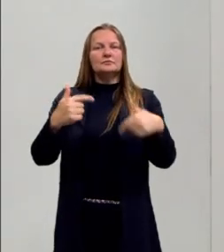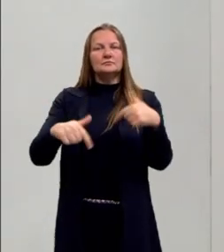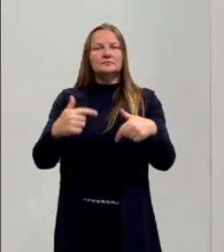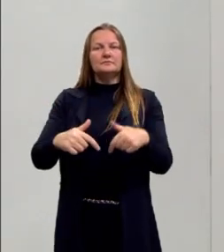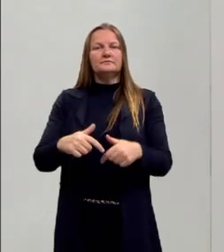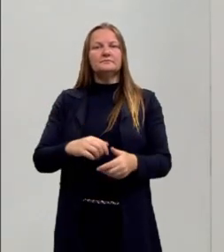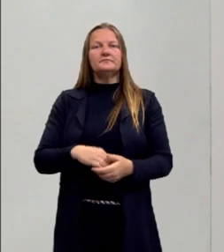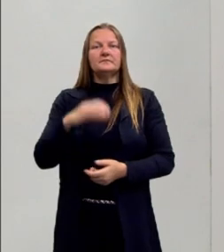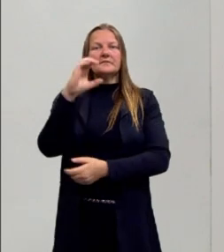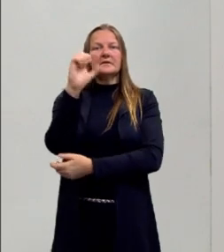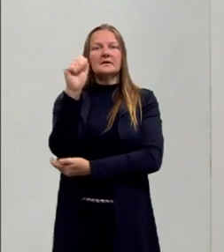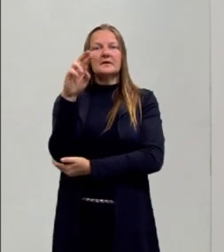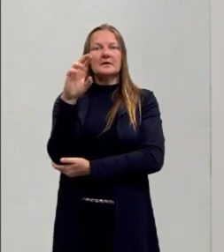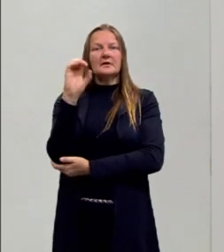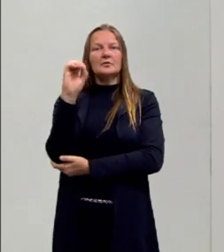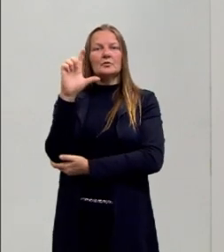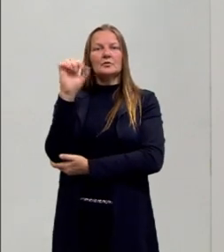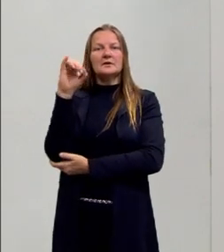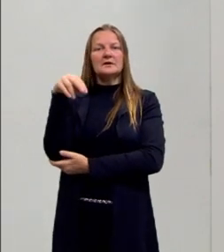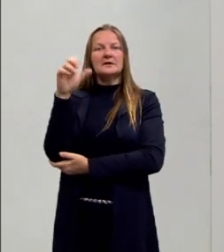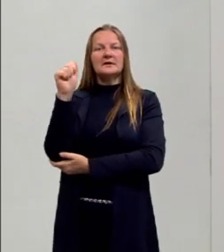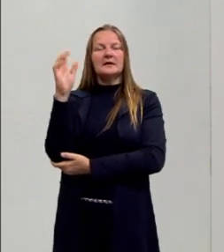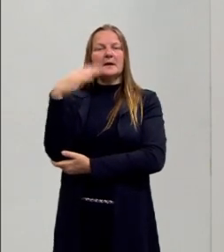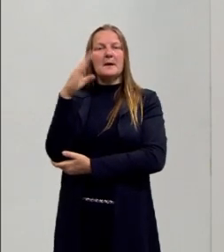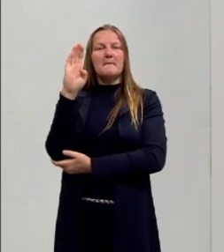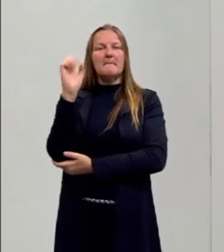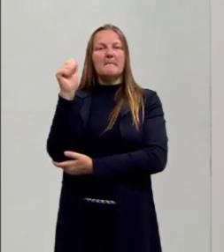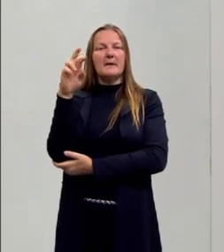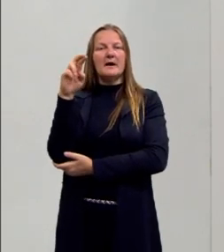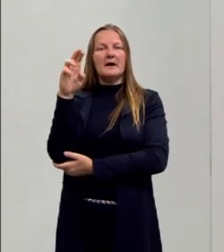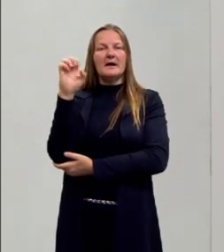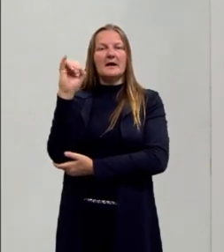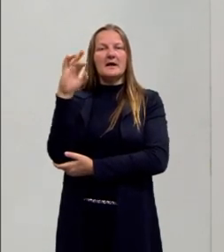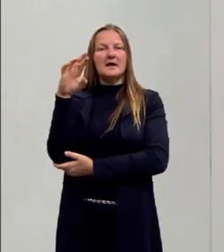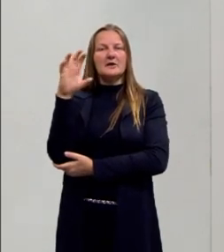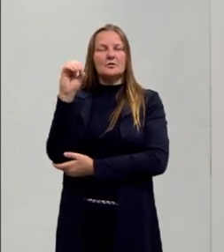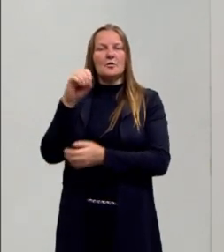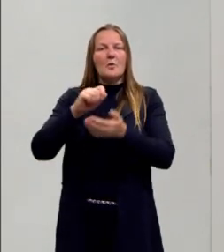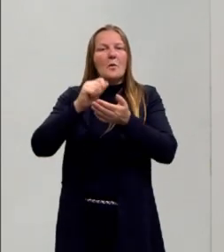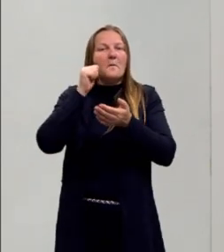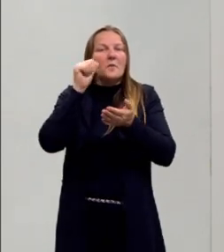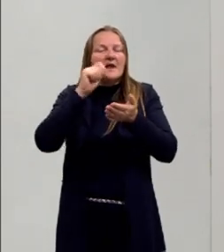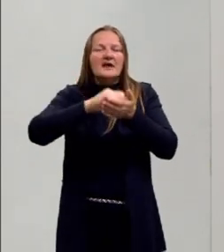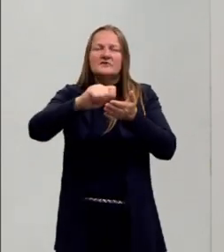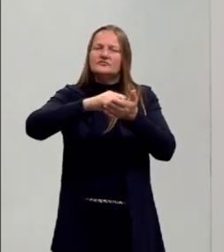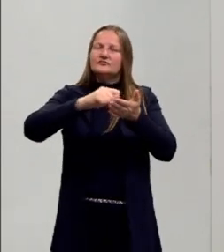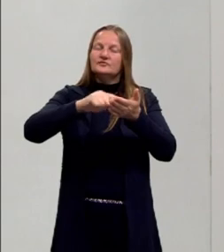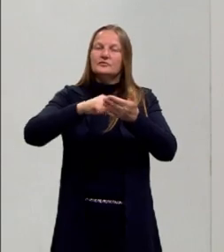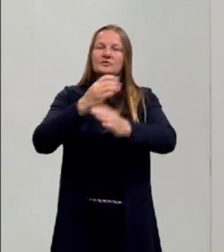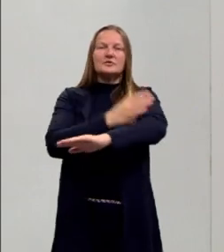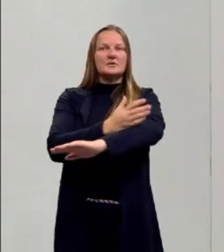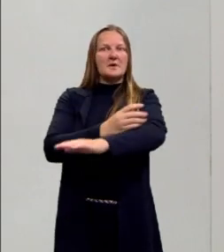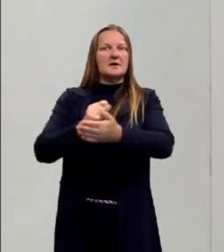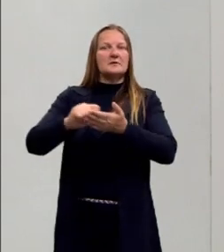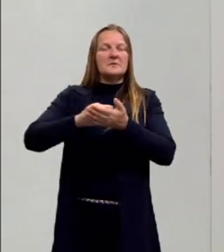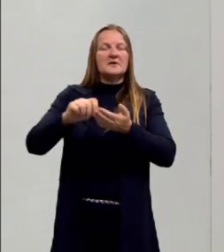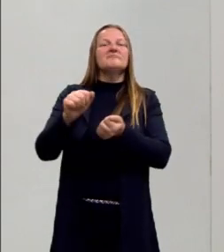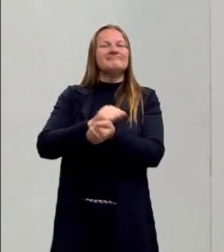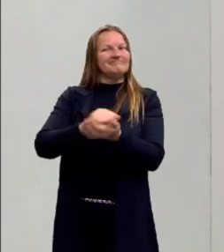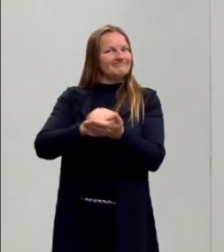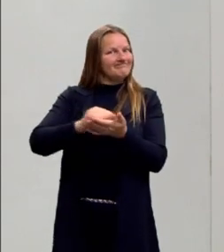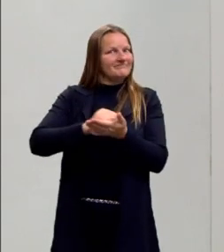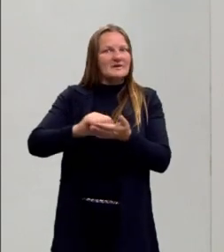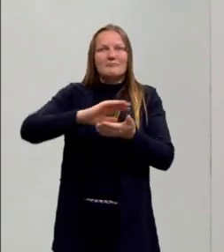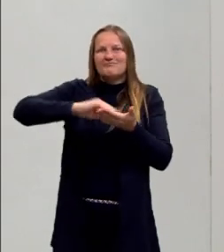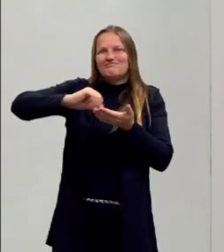Carolina Neathermeyer Barreiro, que ela fala um pouco sobre mulheres escritoras na Idade Média, que também é um outro apagamento que